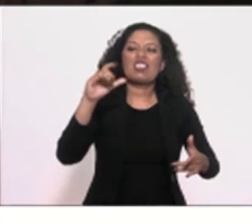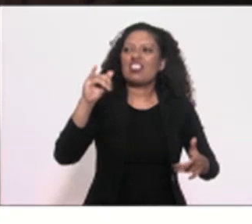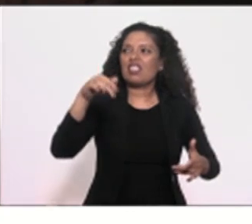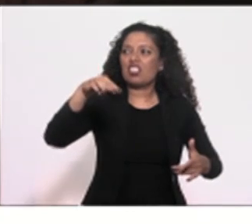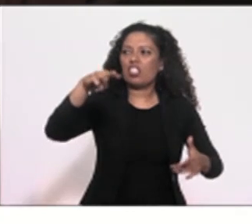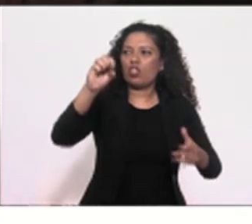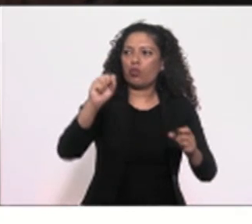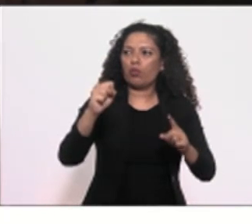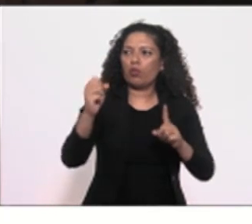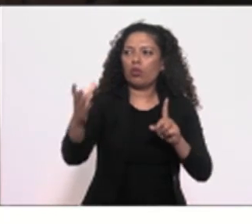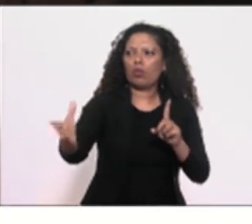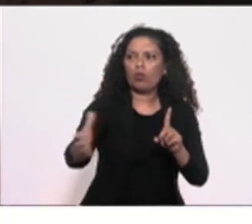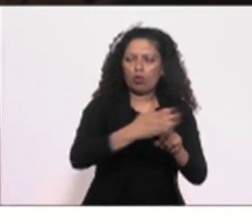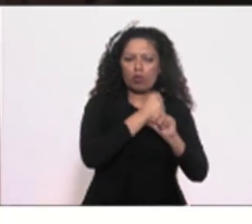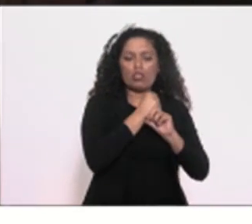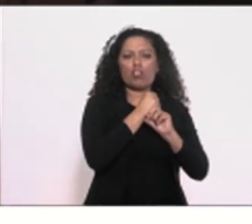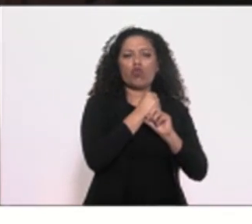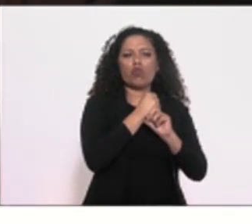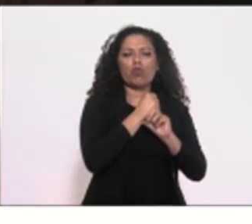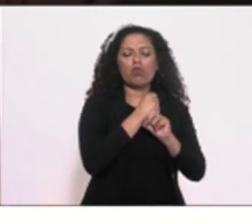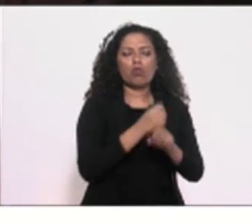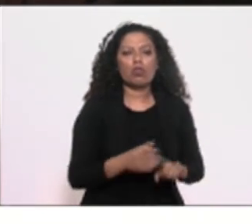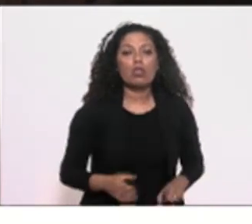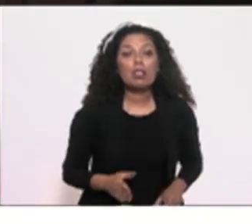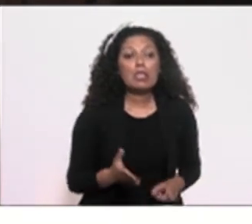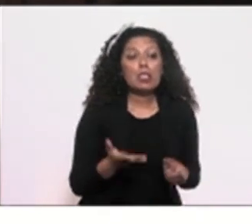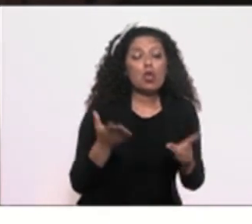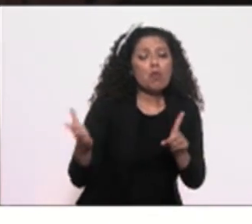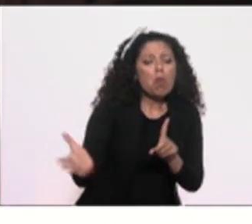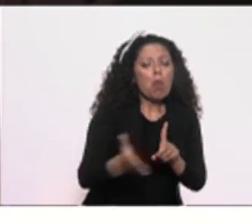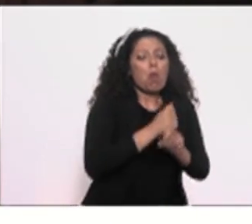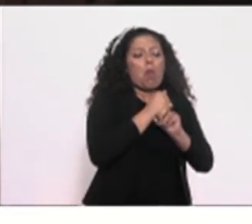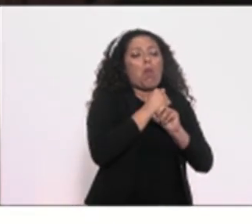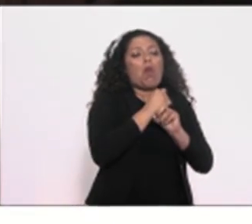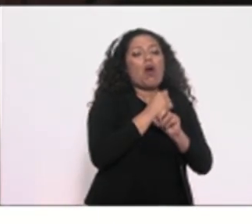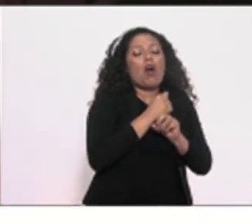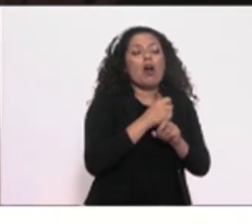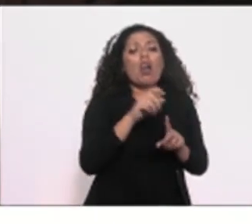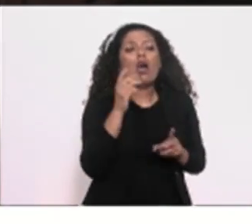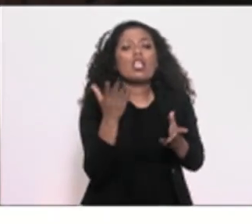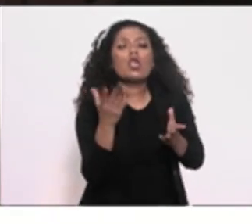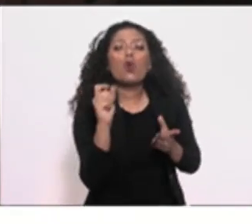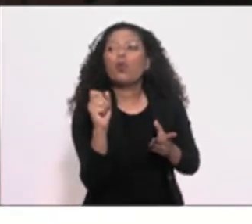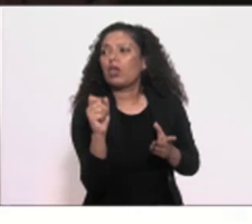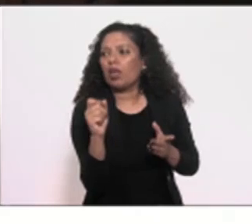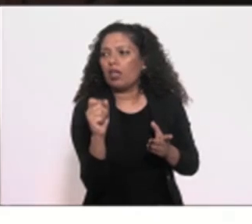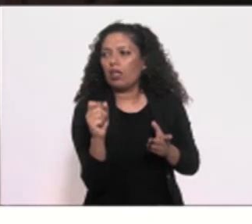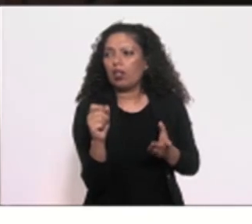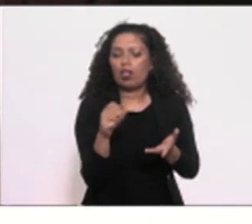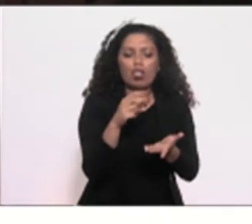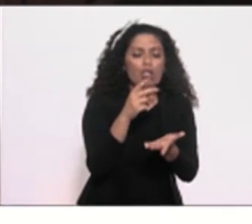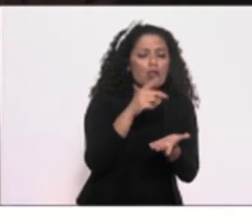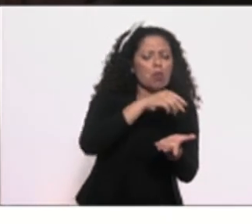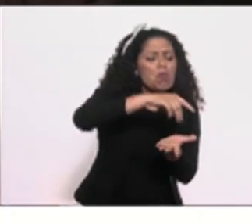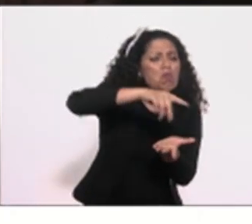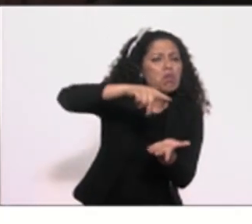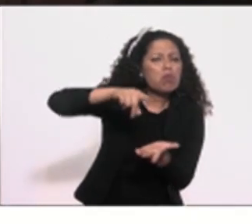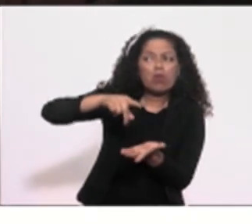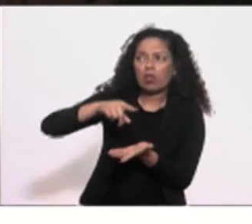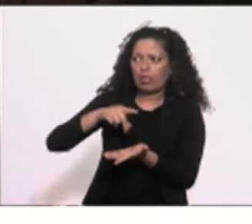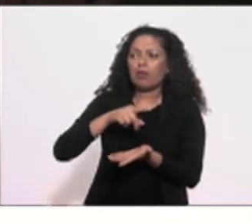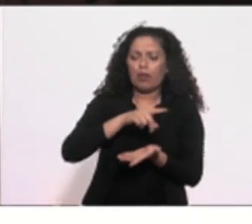implantar uma ordem no sistema capitalista, através de